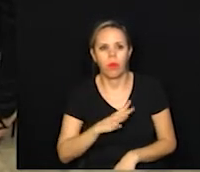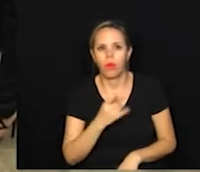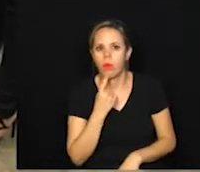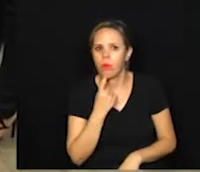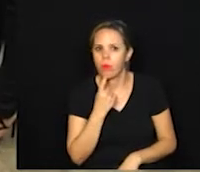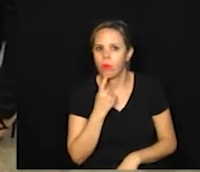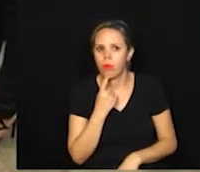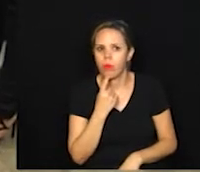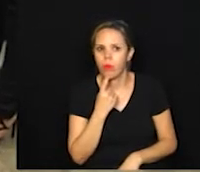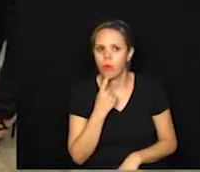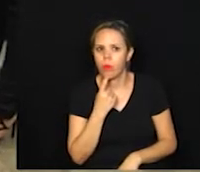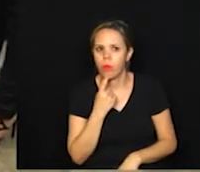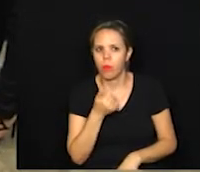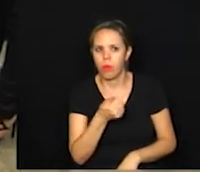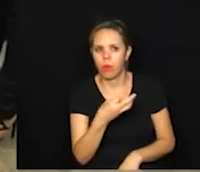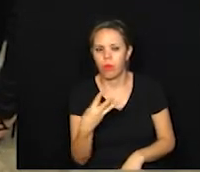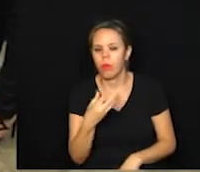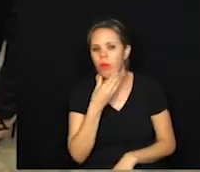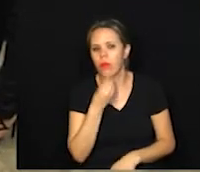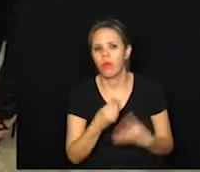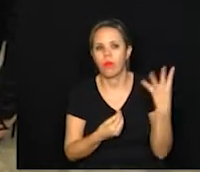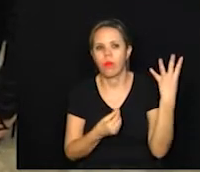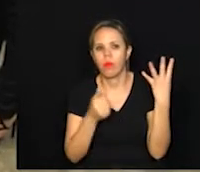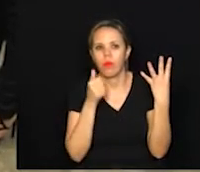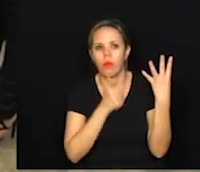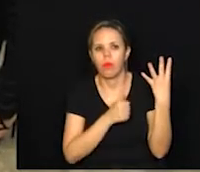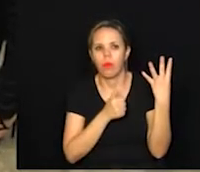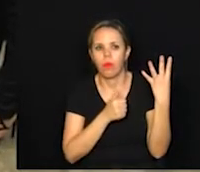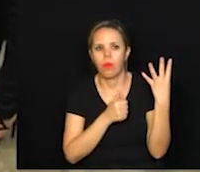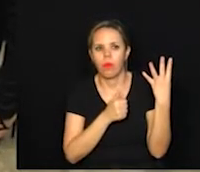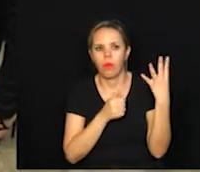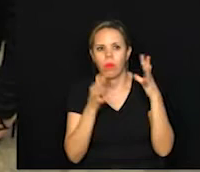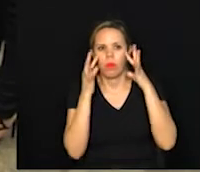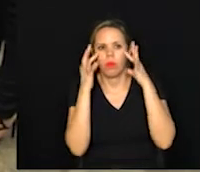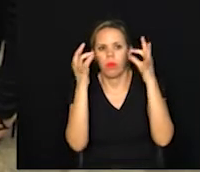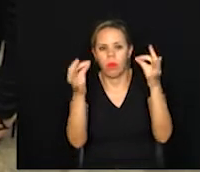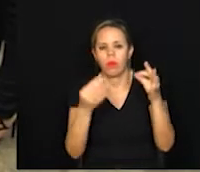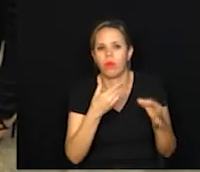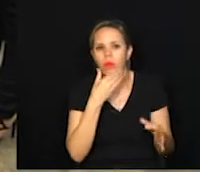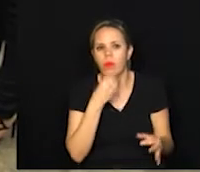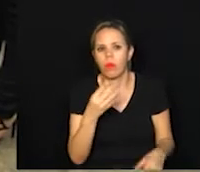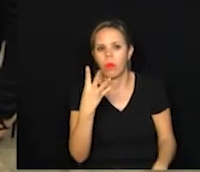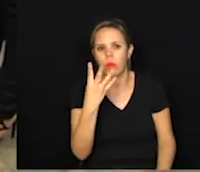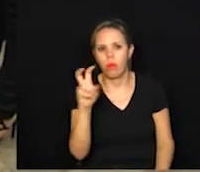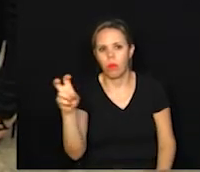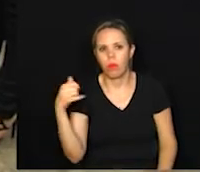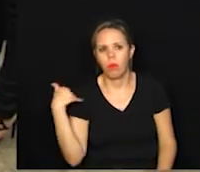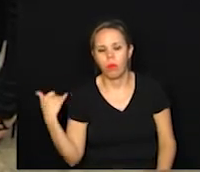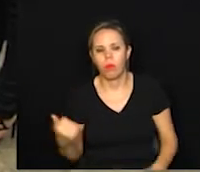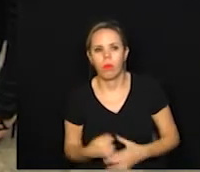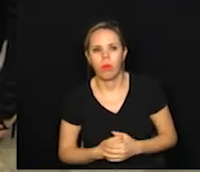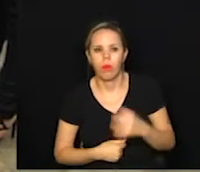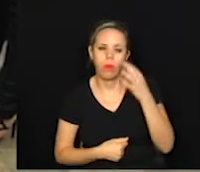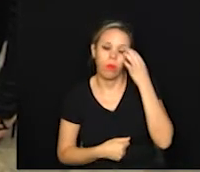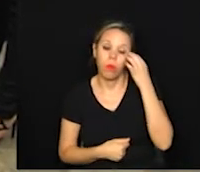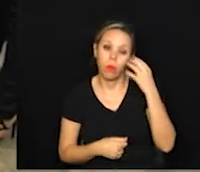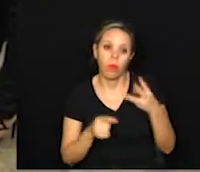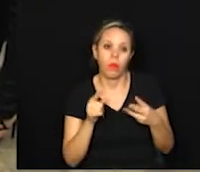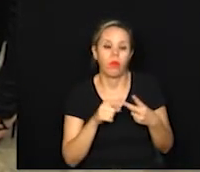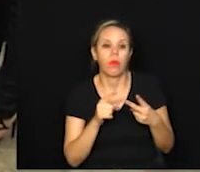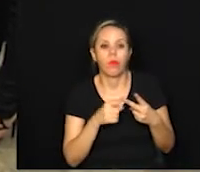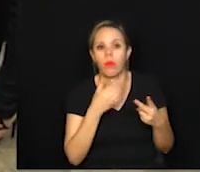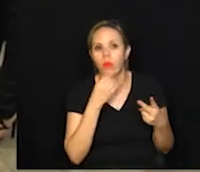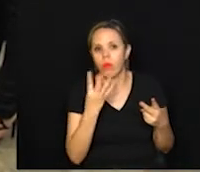de Campinas, 13 homens, 4 mulheres. Chama atenção homem de 45 anos, um outro homem de